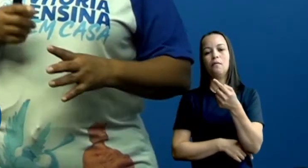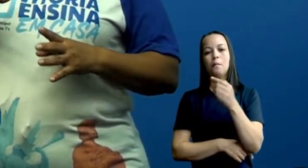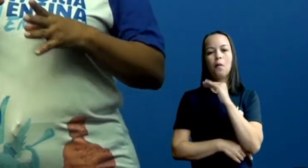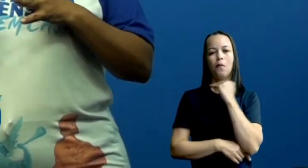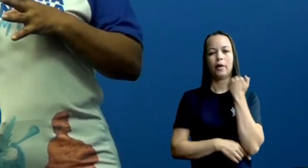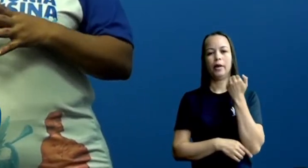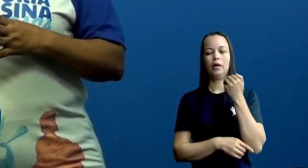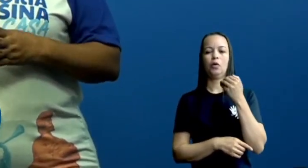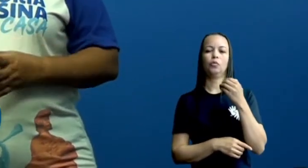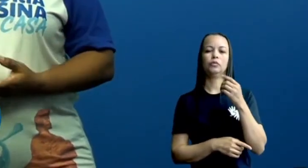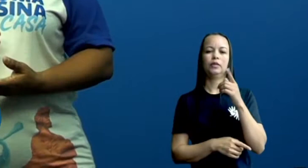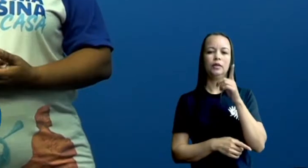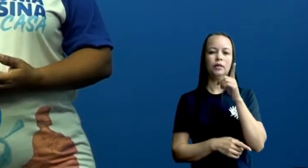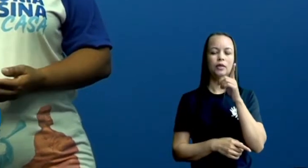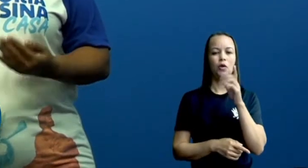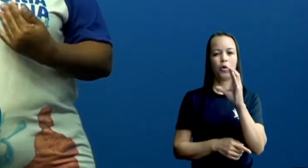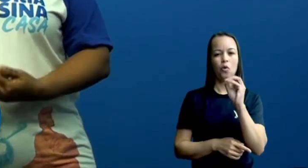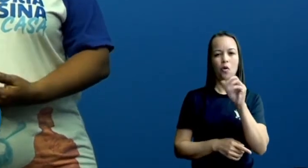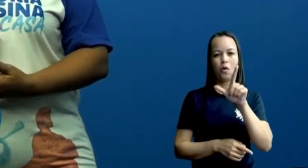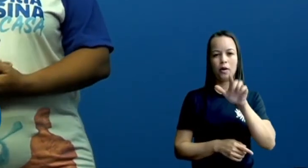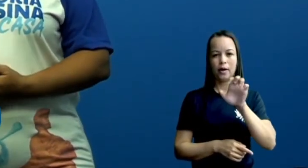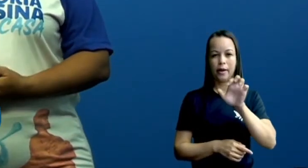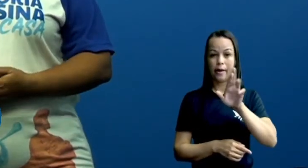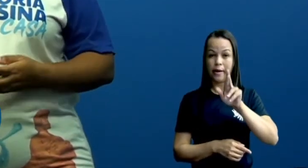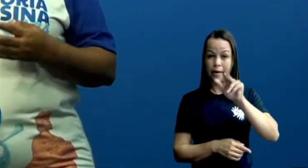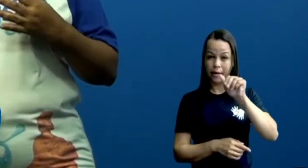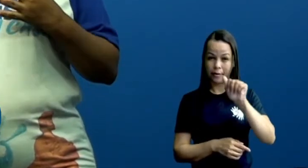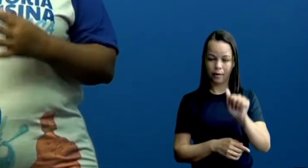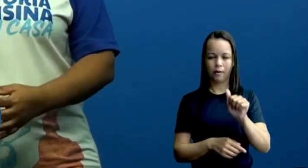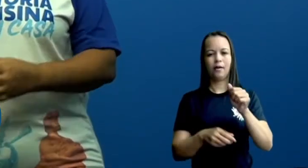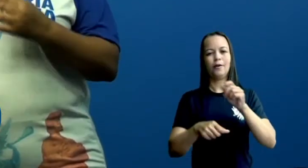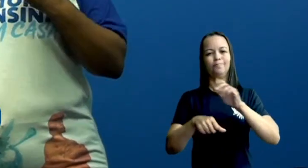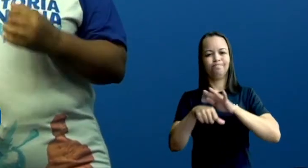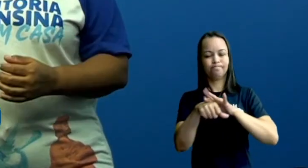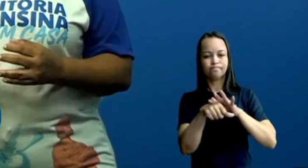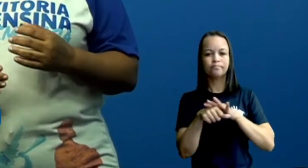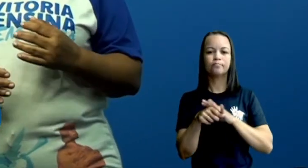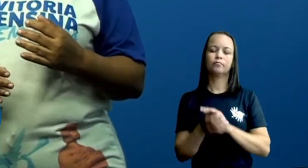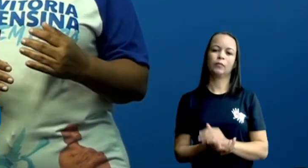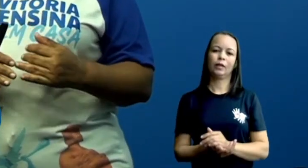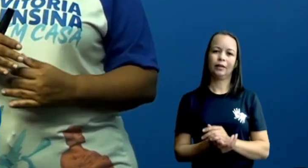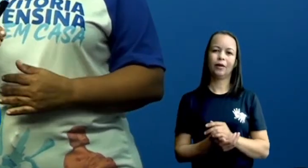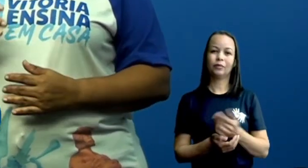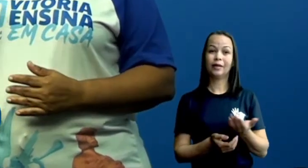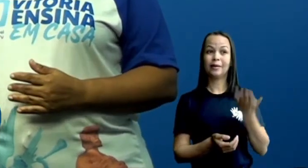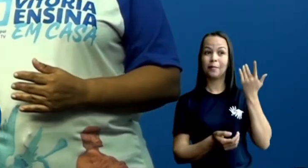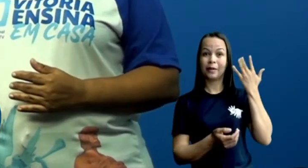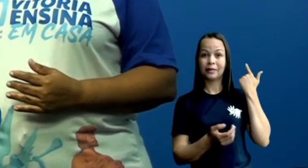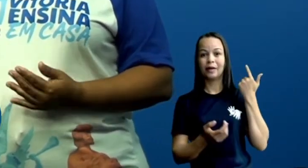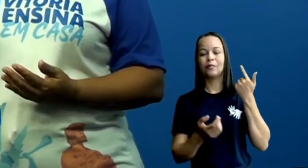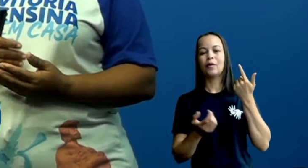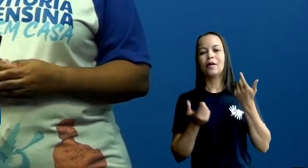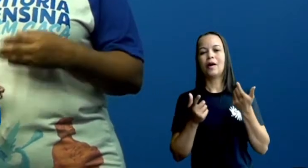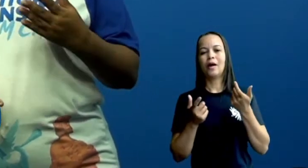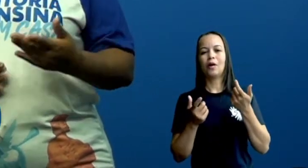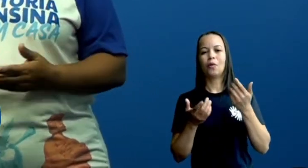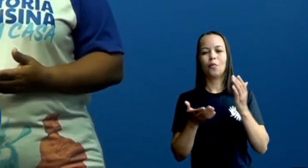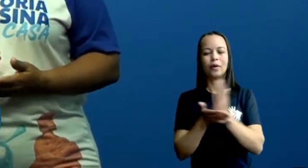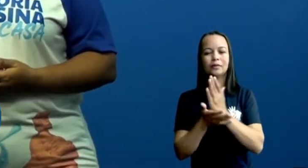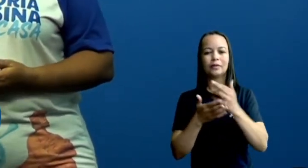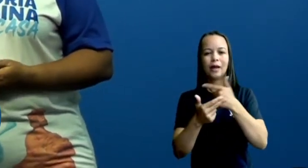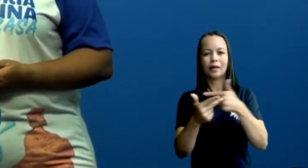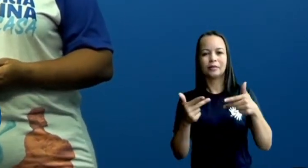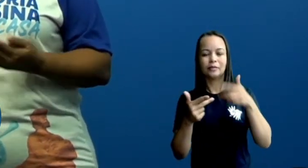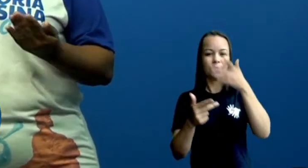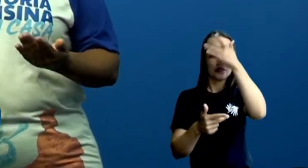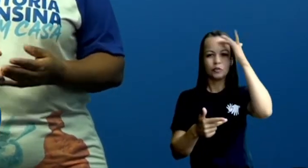Vejam só, a gente percebe que até nessa época havia a divergência do quantitativo de pessoas